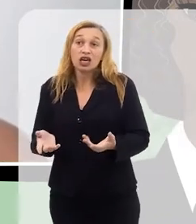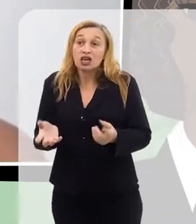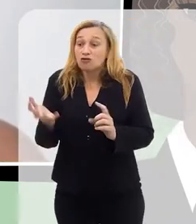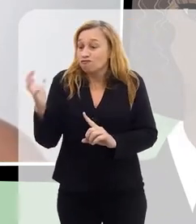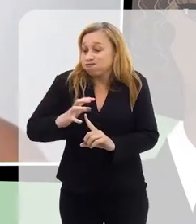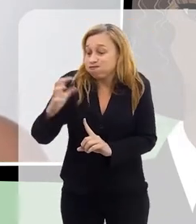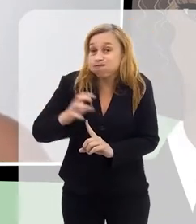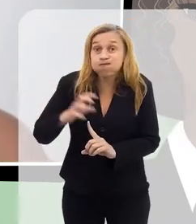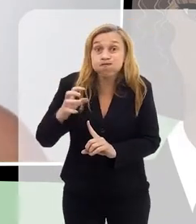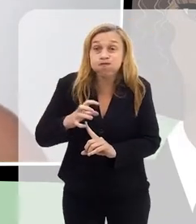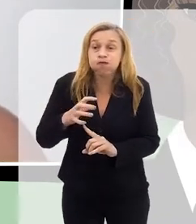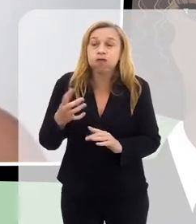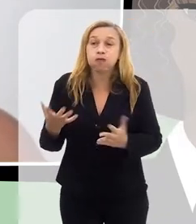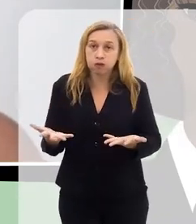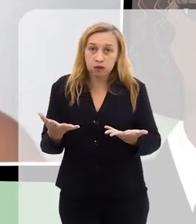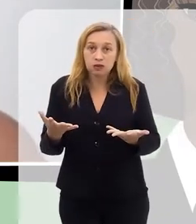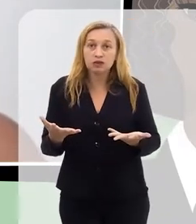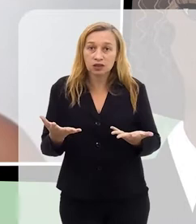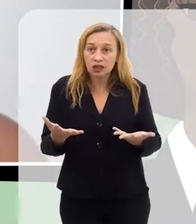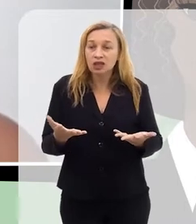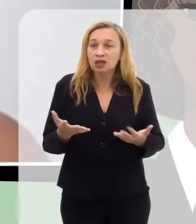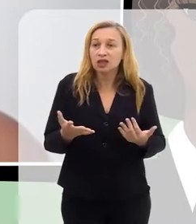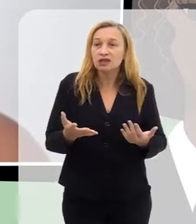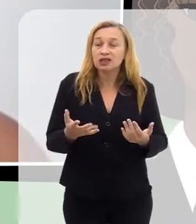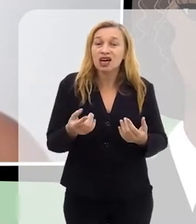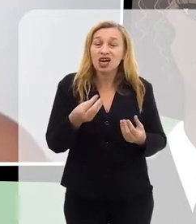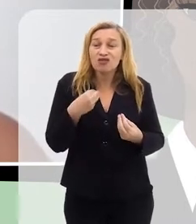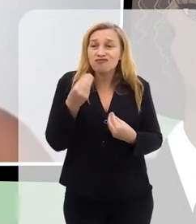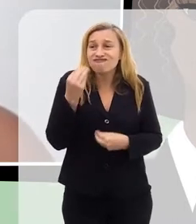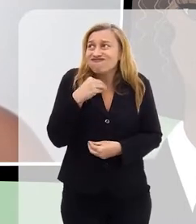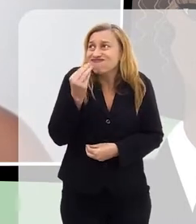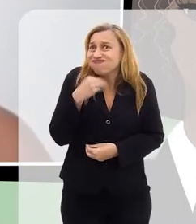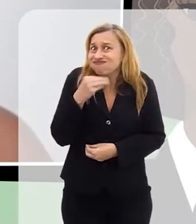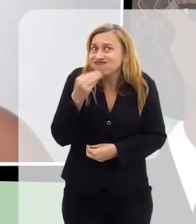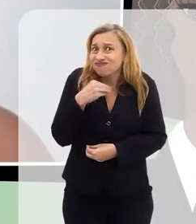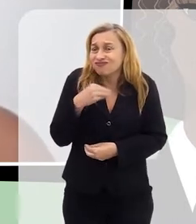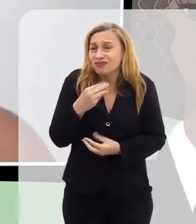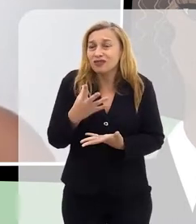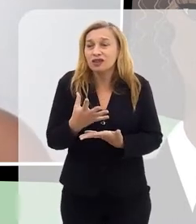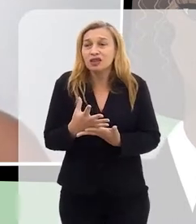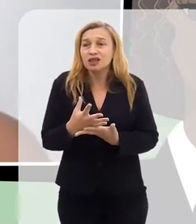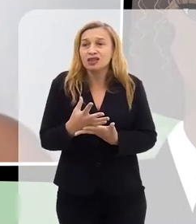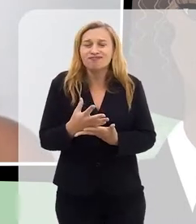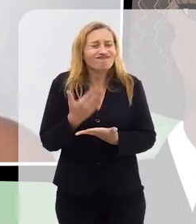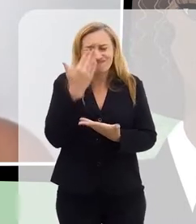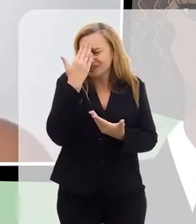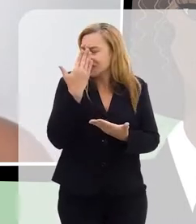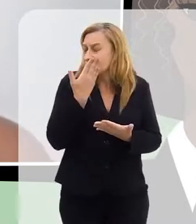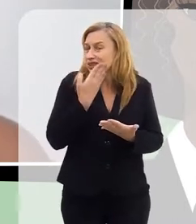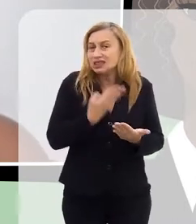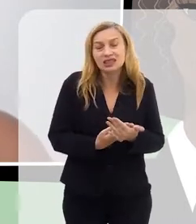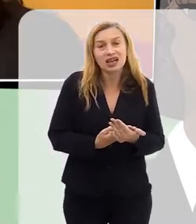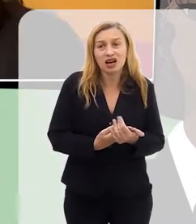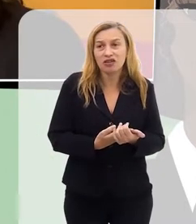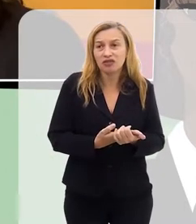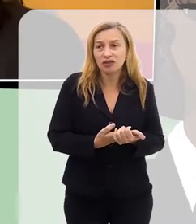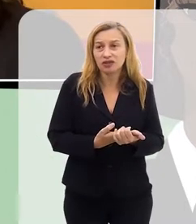muito grande. Eu fui ficando a cada momento mais frágil. E desacreditada.